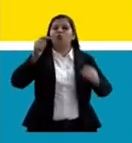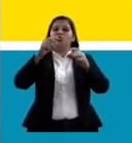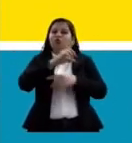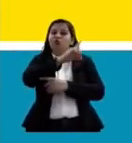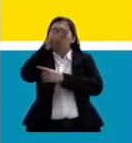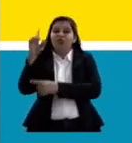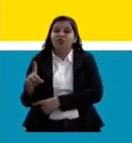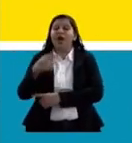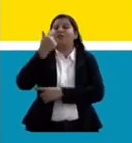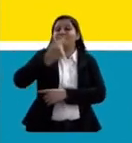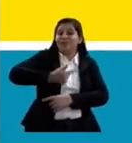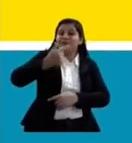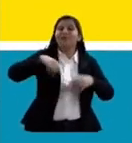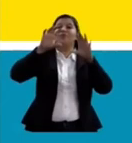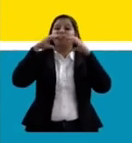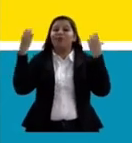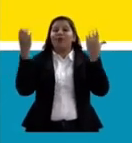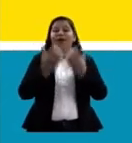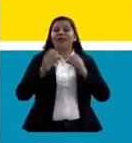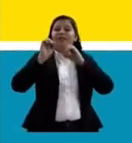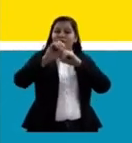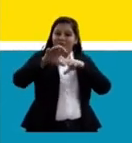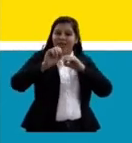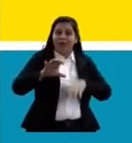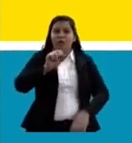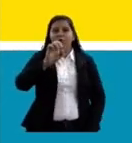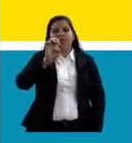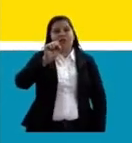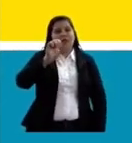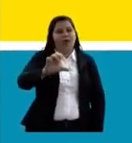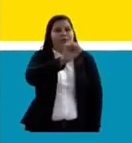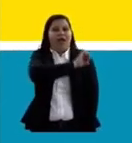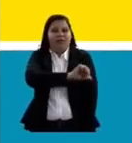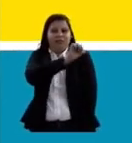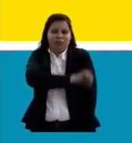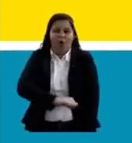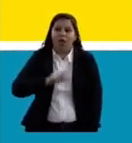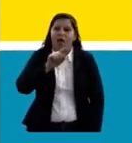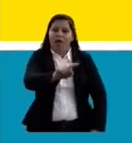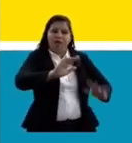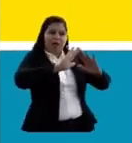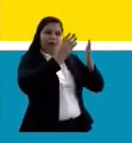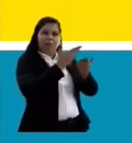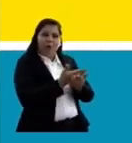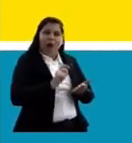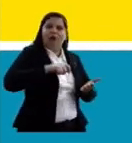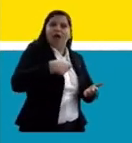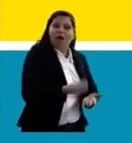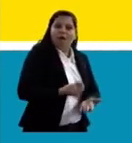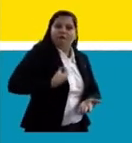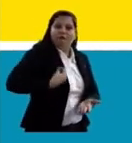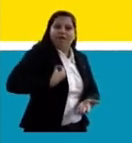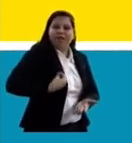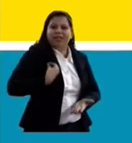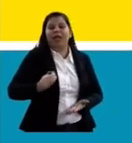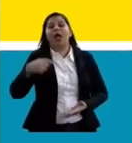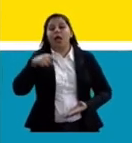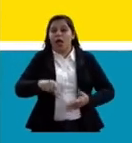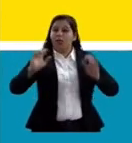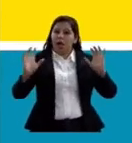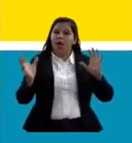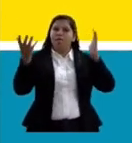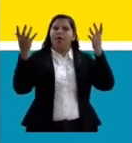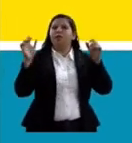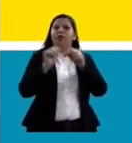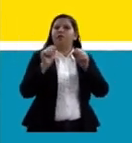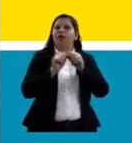Mundial de Educação SESC-RJ, essa escola chamada Vida. Vale lembrar a todos que esse evento, essa edição, está sendo realizada no